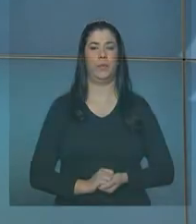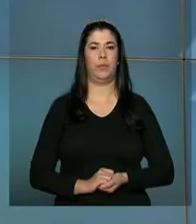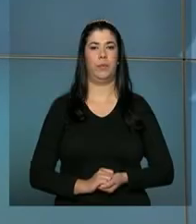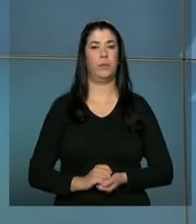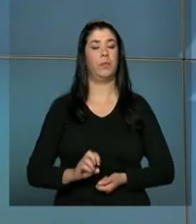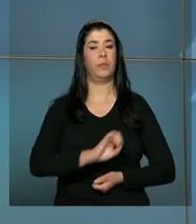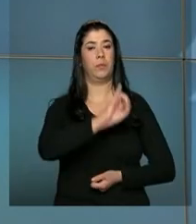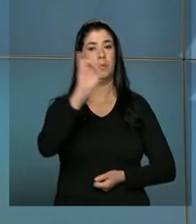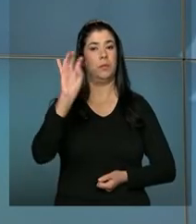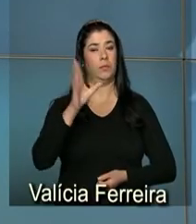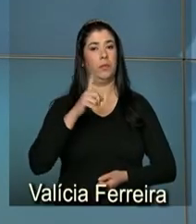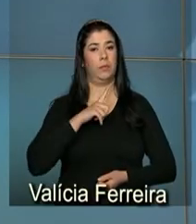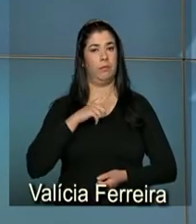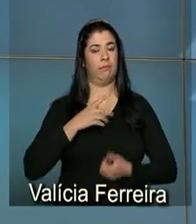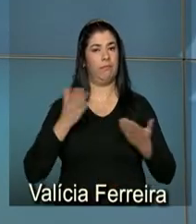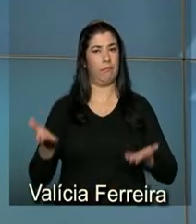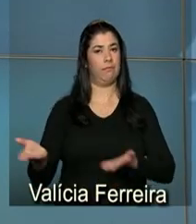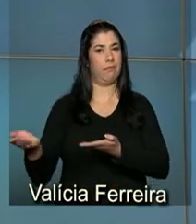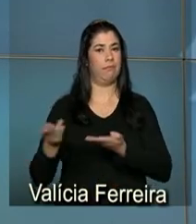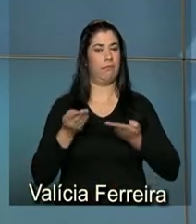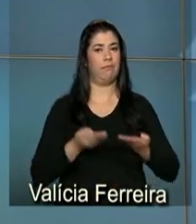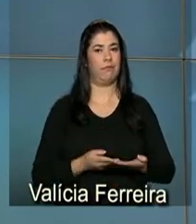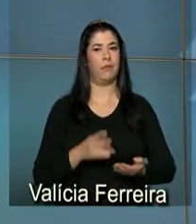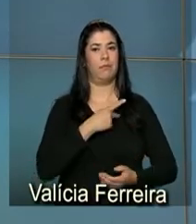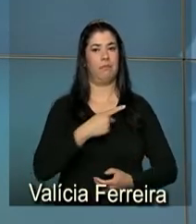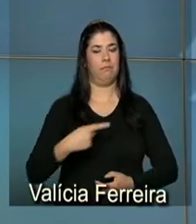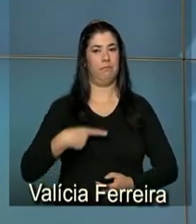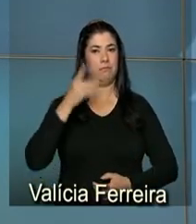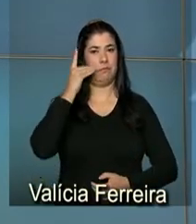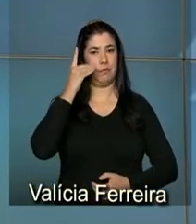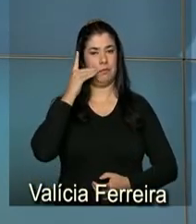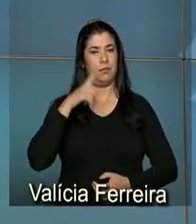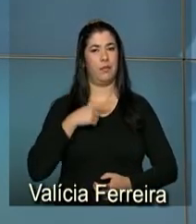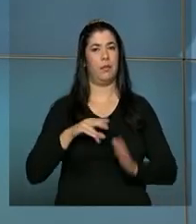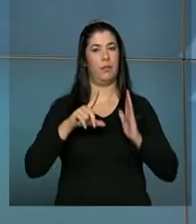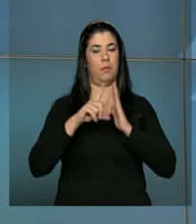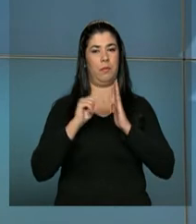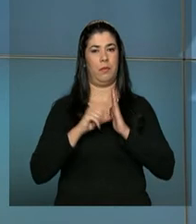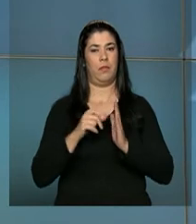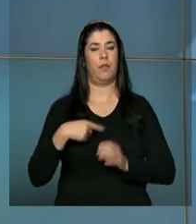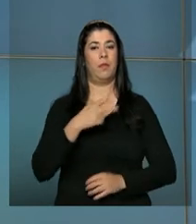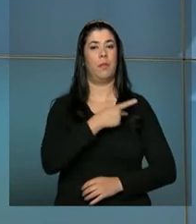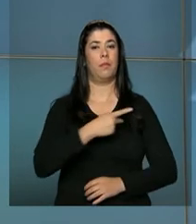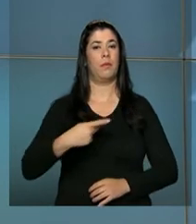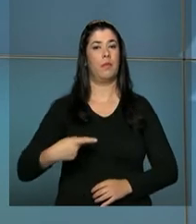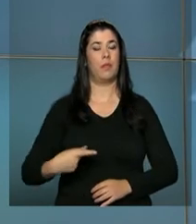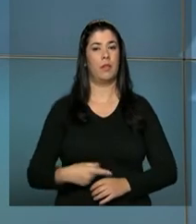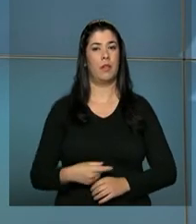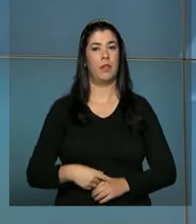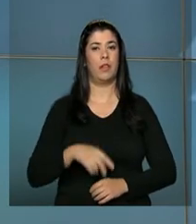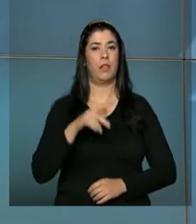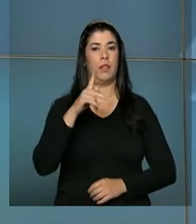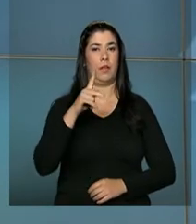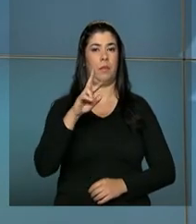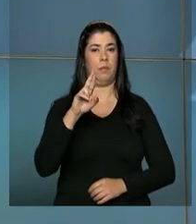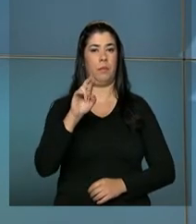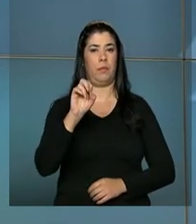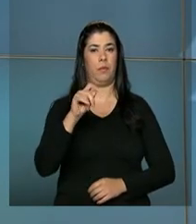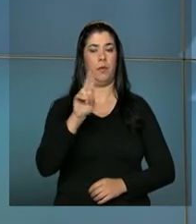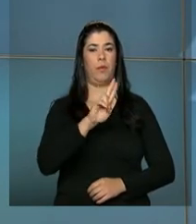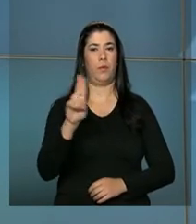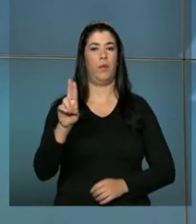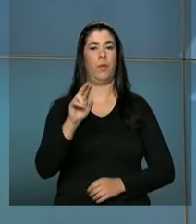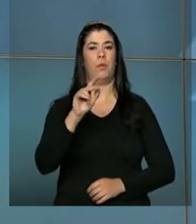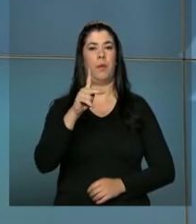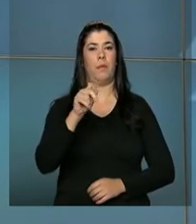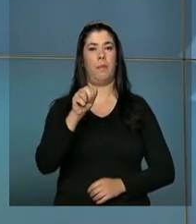Olá, a pouco será recebida pela presidenta Dilma Rousseff no Palácio do Planalto, a presidenta da República da Coreia, Park Geun